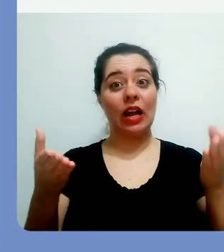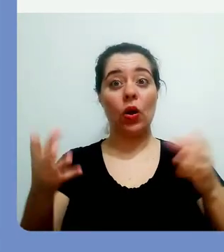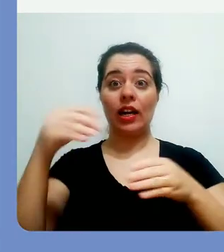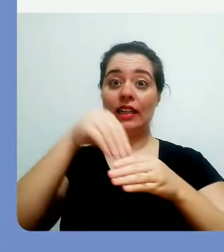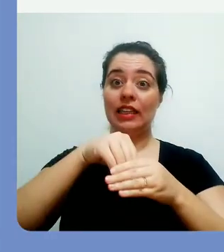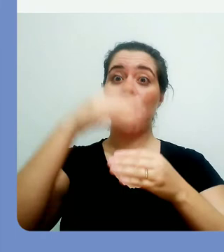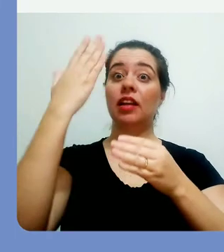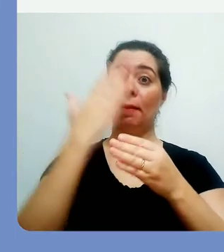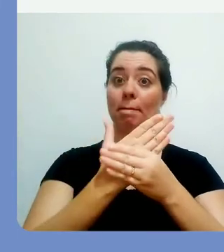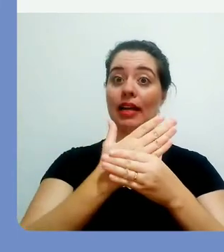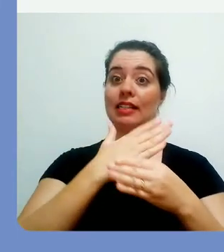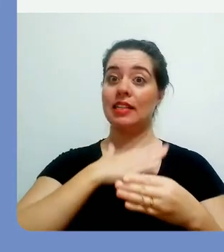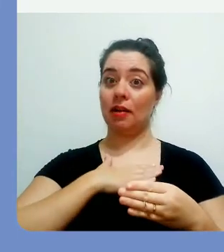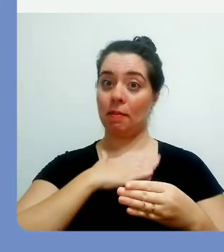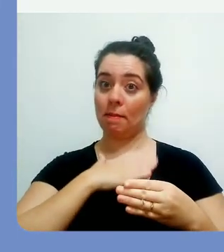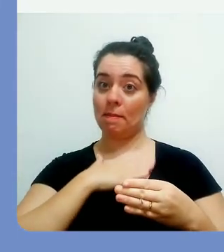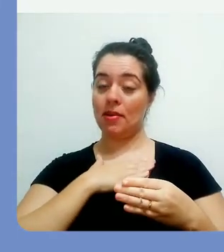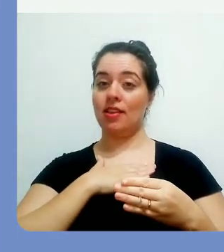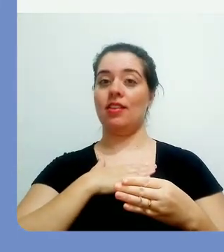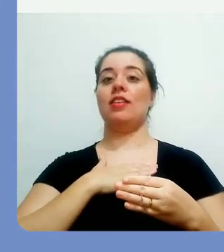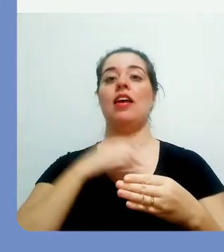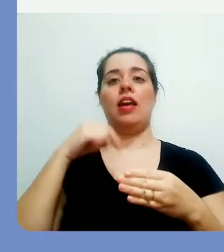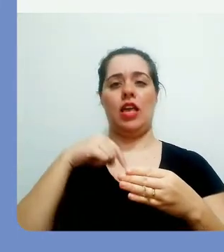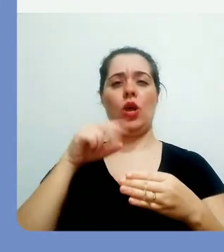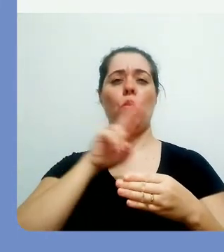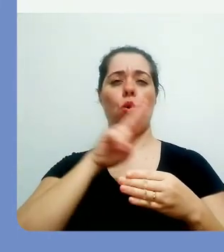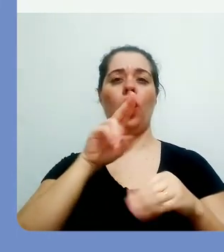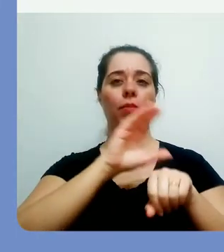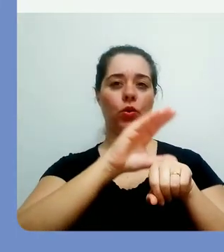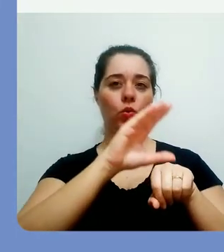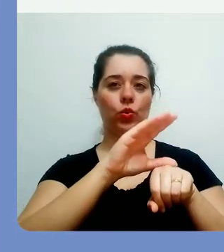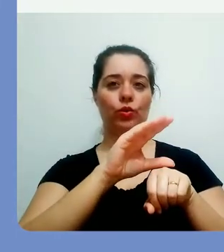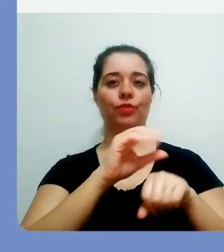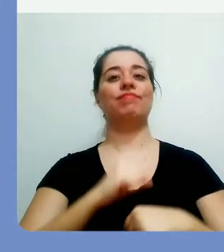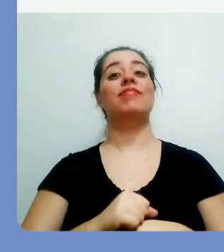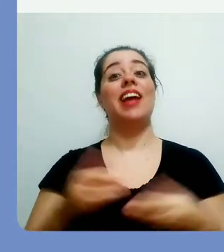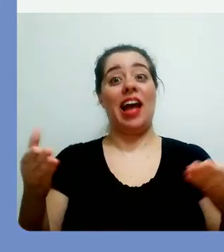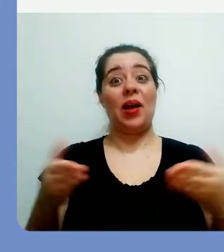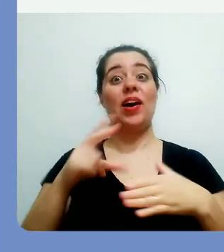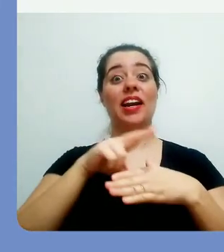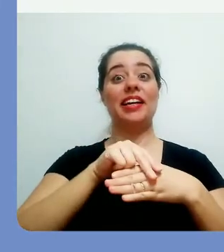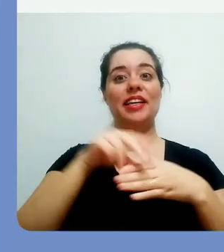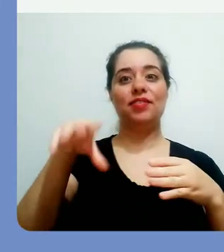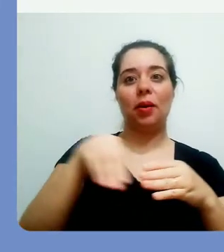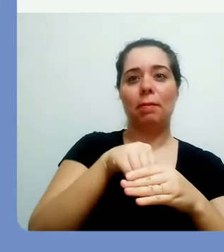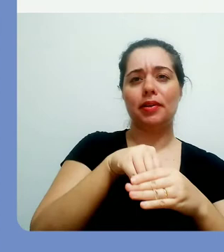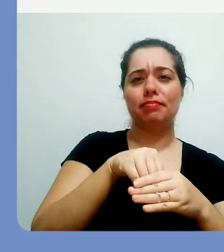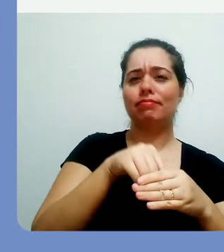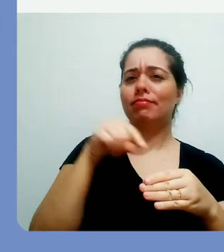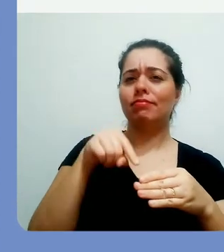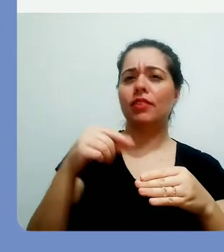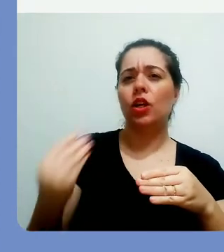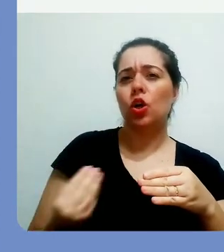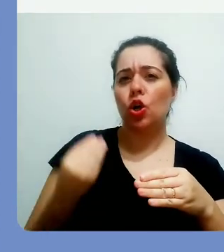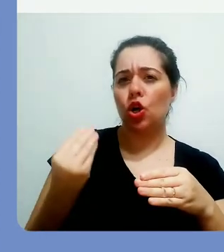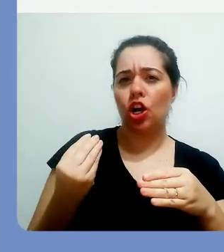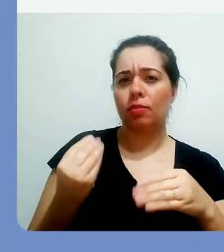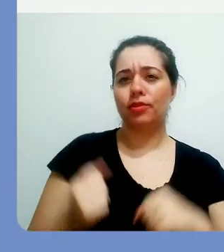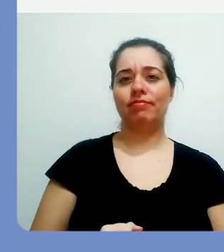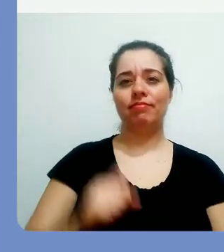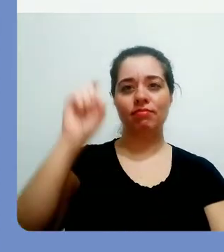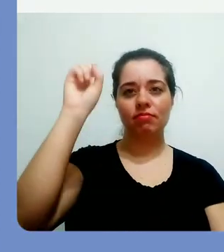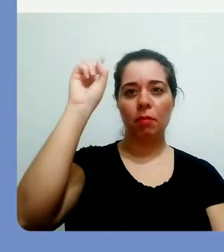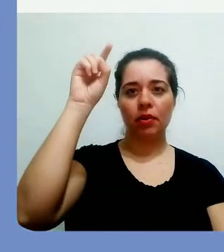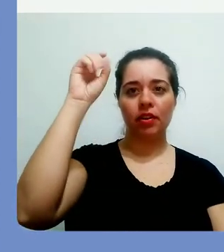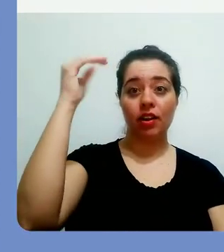Pronto. Então, agora dentro desta pasta que eu criei na minha biblioteca, que eu chamei de Cursos, eu posso enviar os arquivos. Para enviar